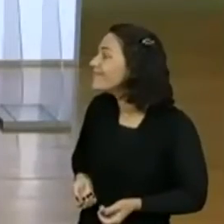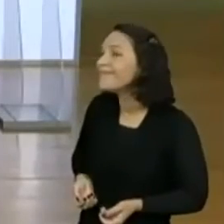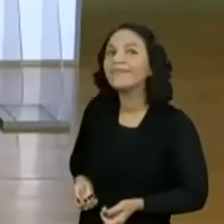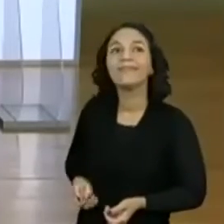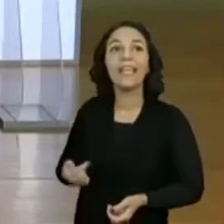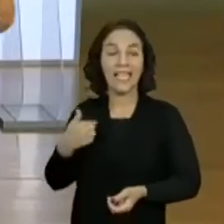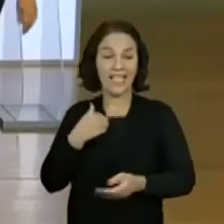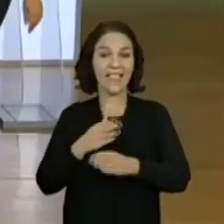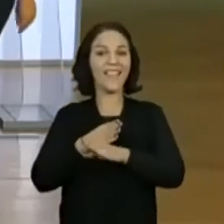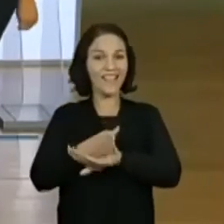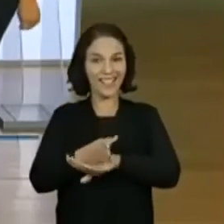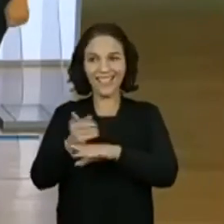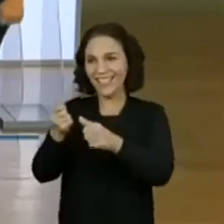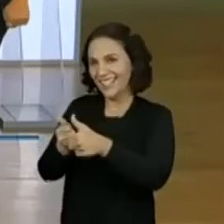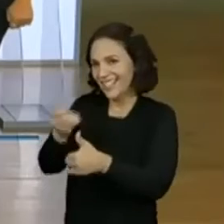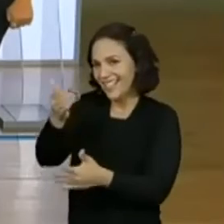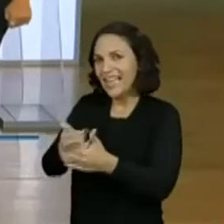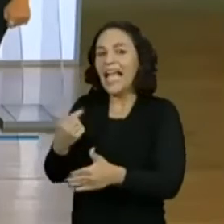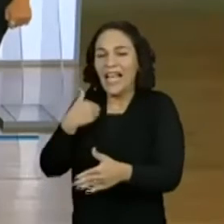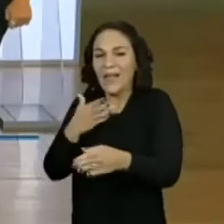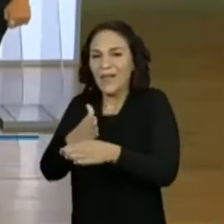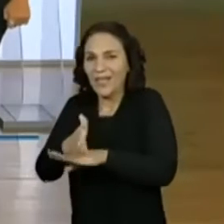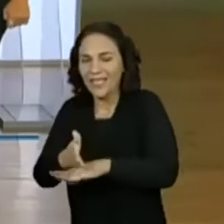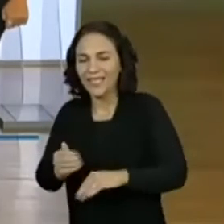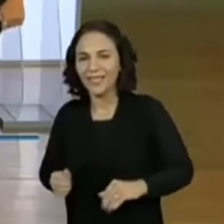Eu entro, já estou ouvindo ali um eu entro.